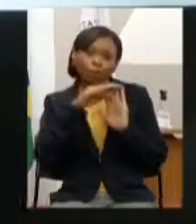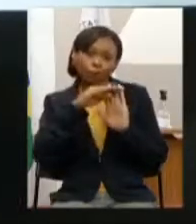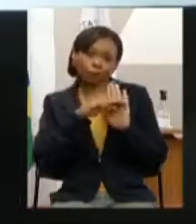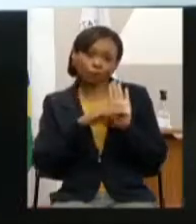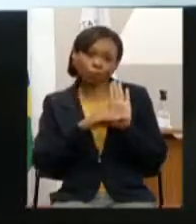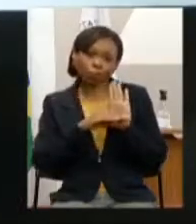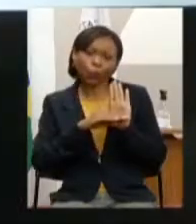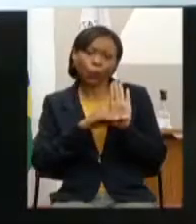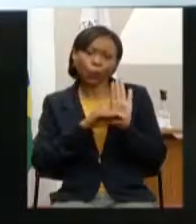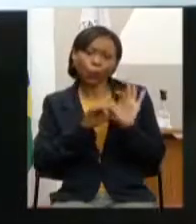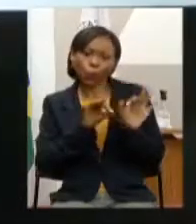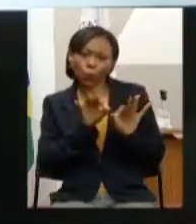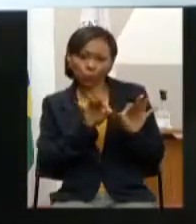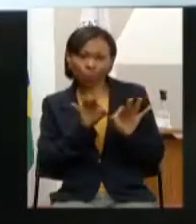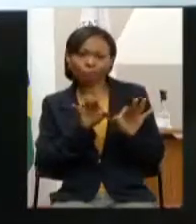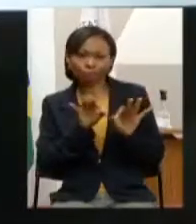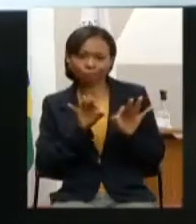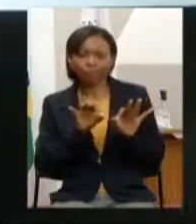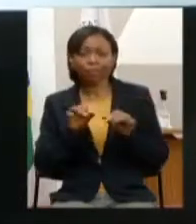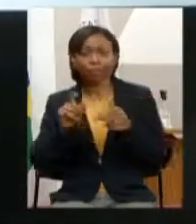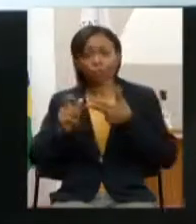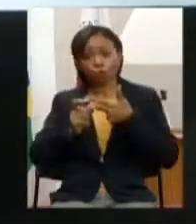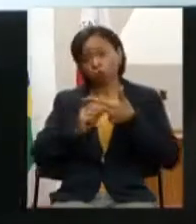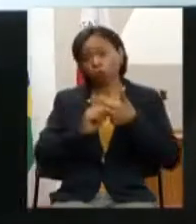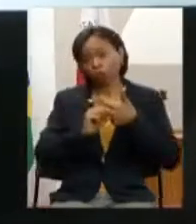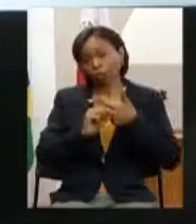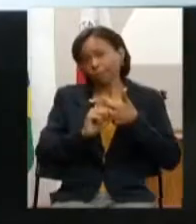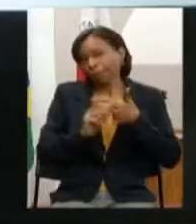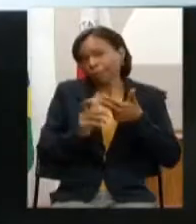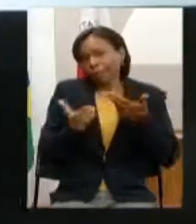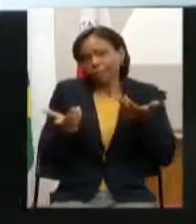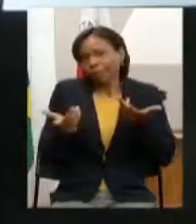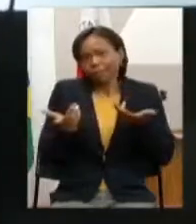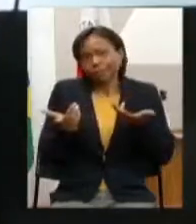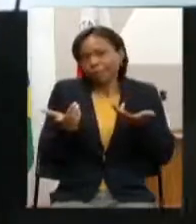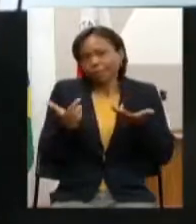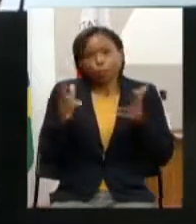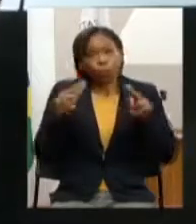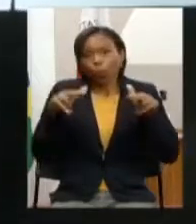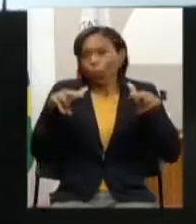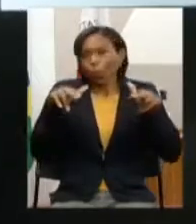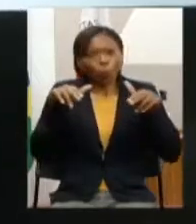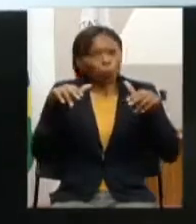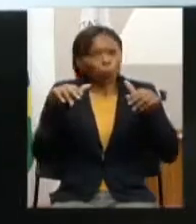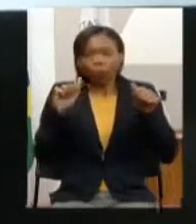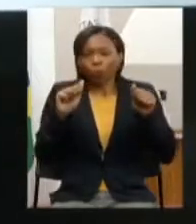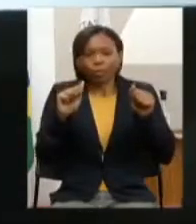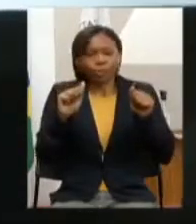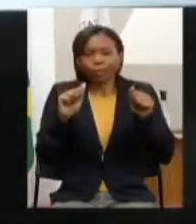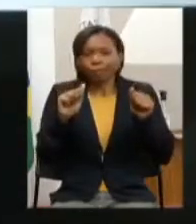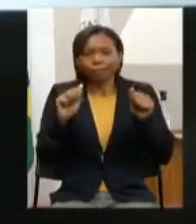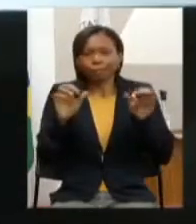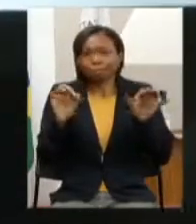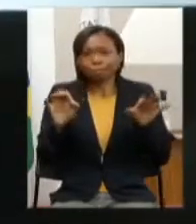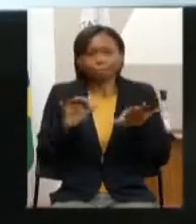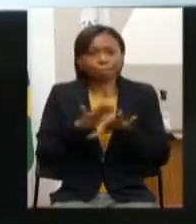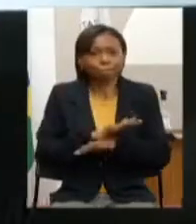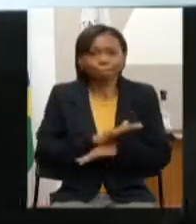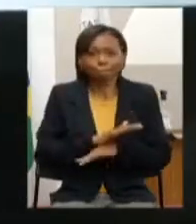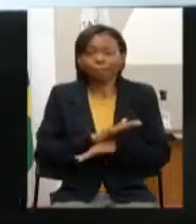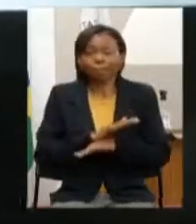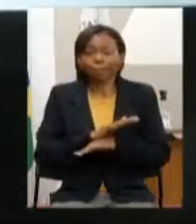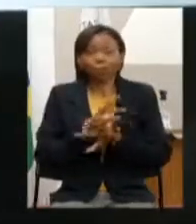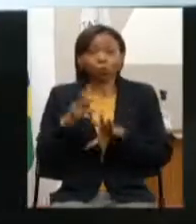Executivo acho que de primeira nunca vai conseguir nessa formatação das políticas públicas atender